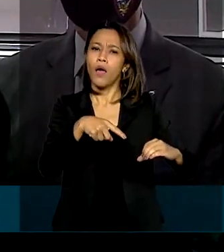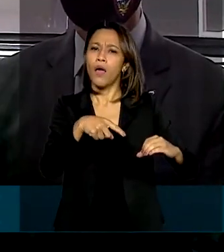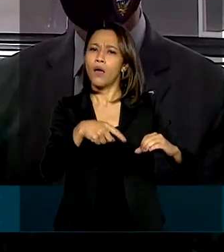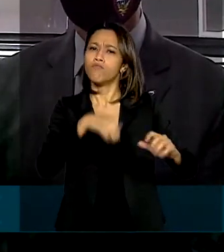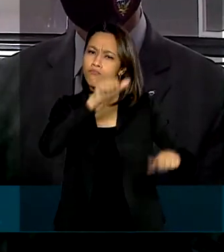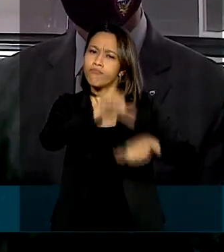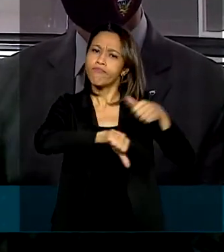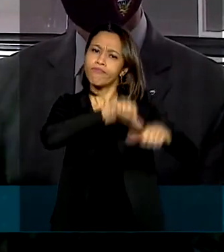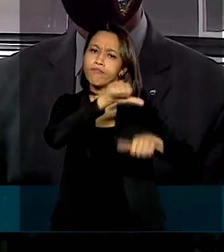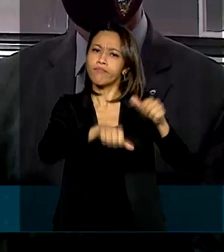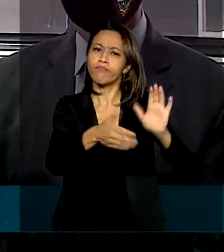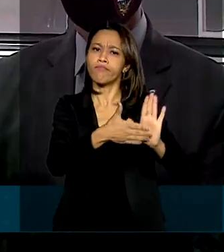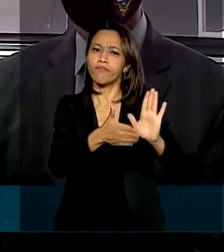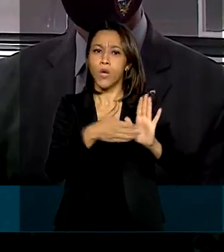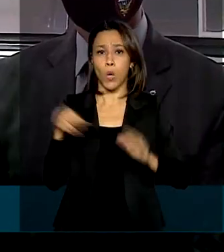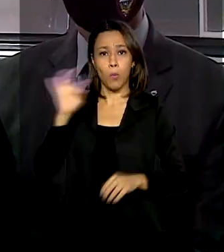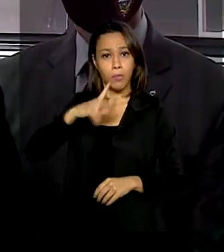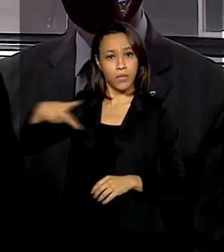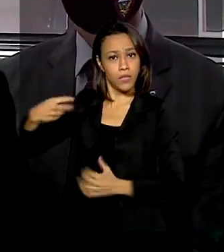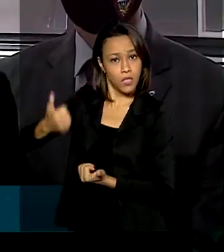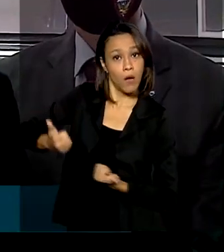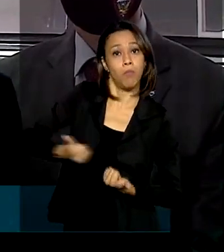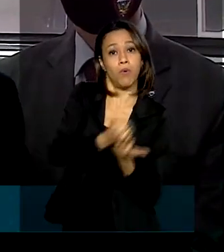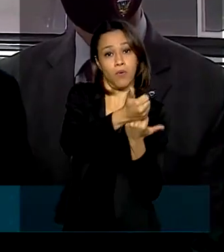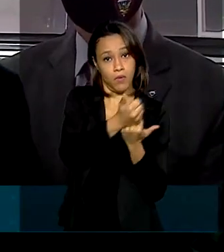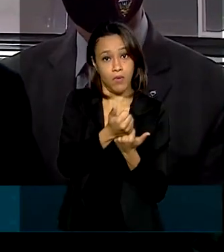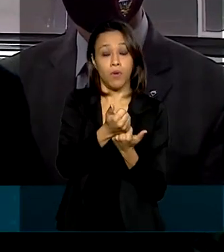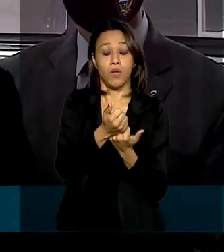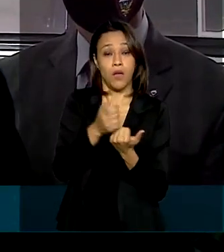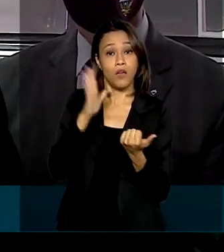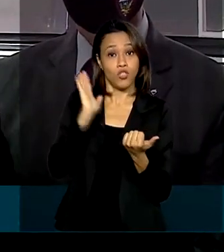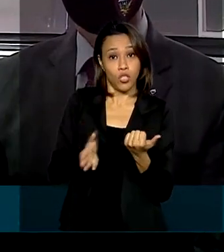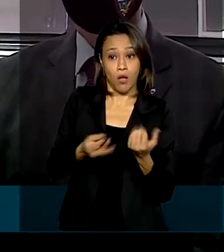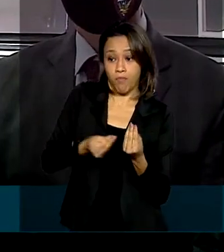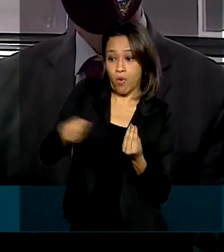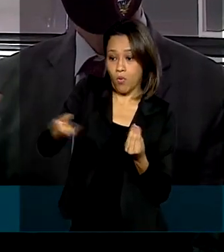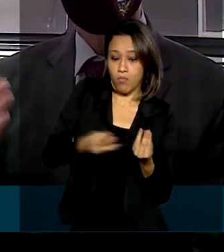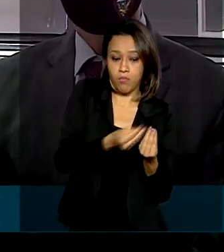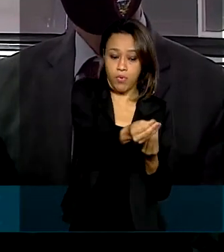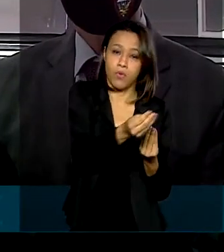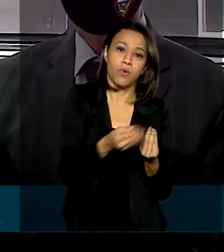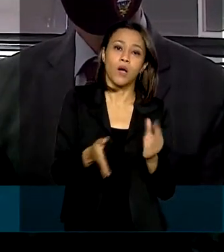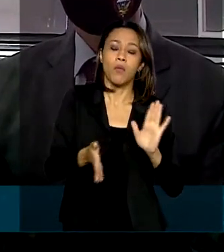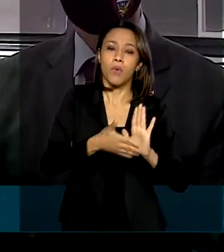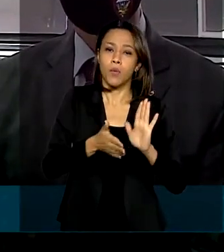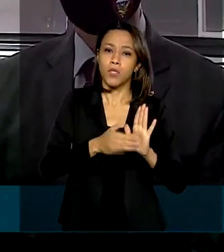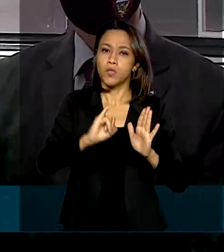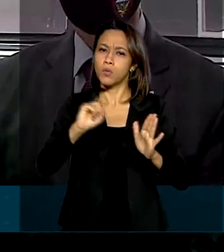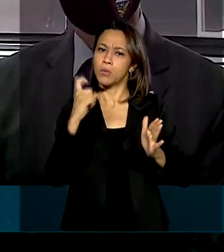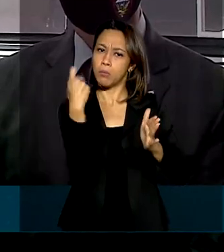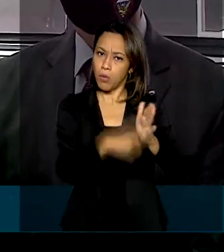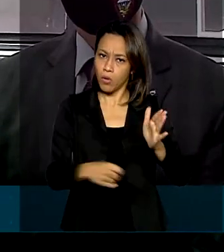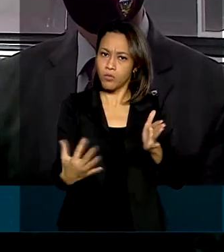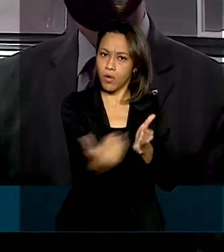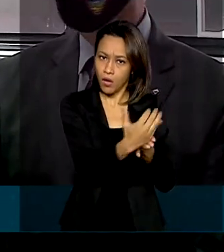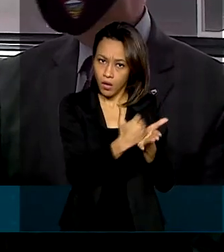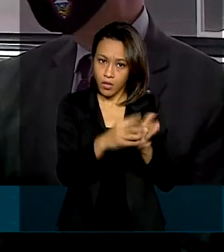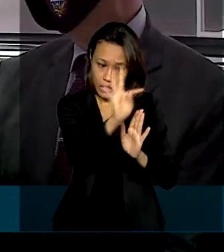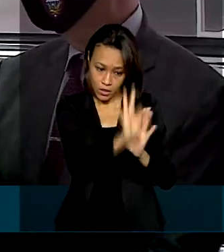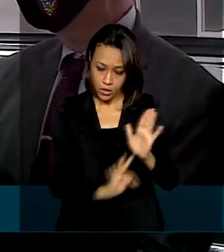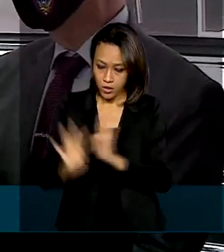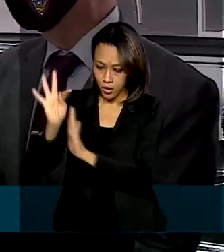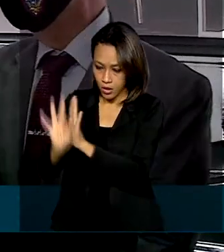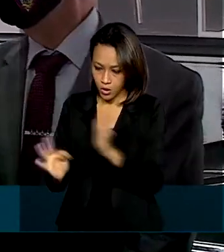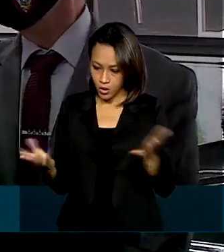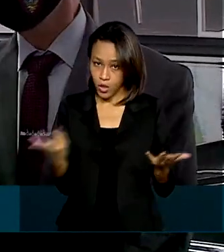está dando apoio às reformas, já mandou a administrativa, vamos mandar agora a tributária para fazer o acoplamento com as duas